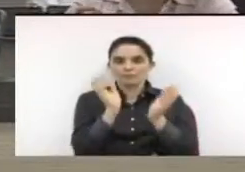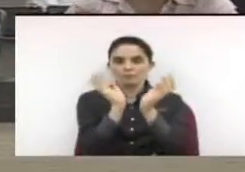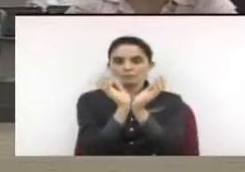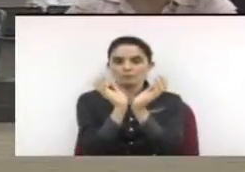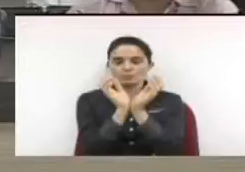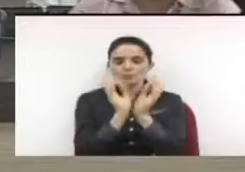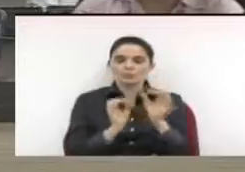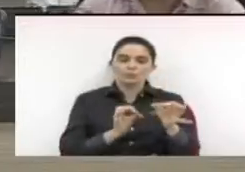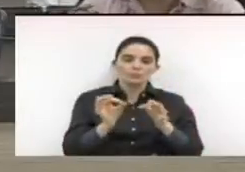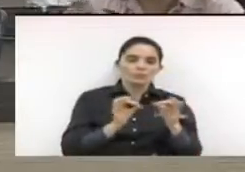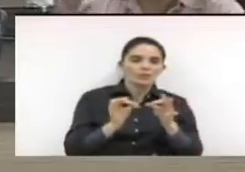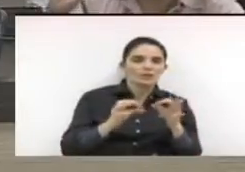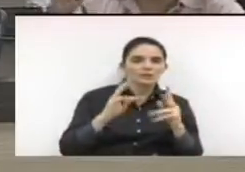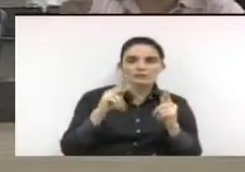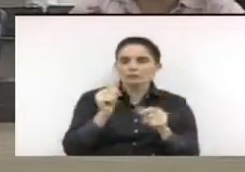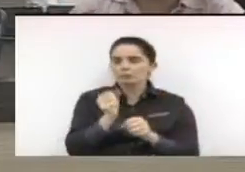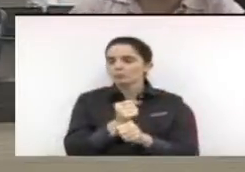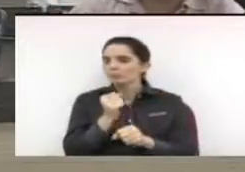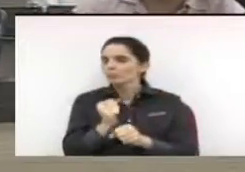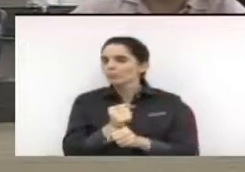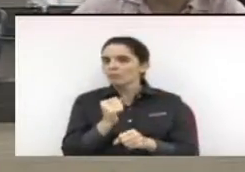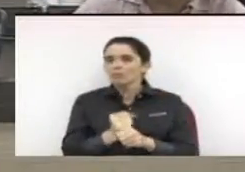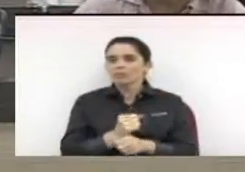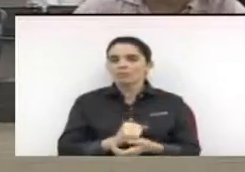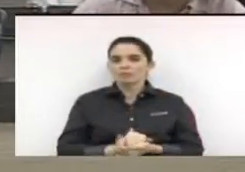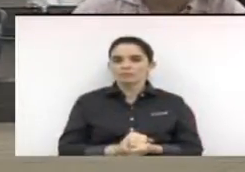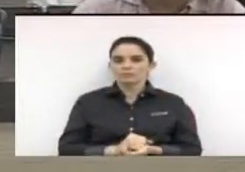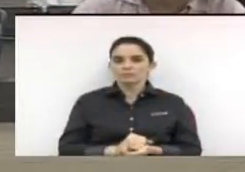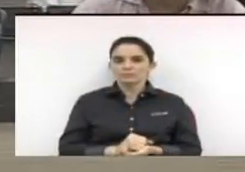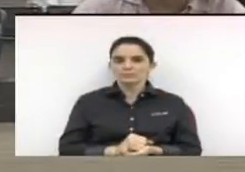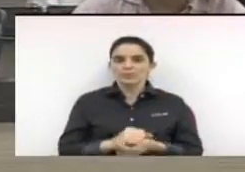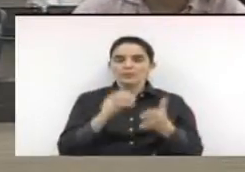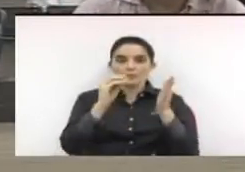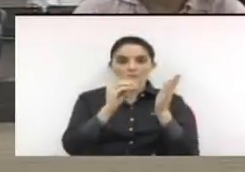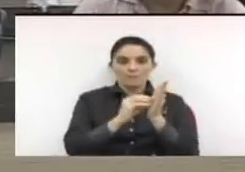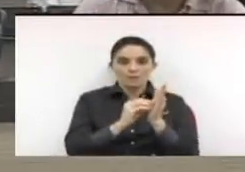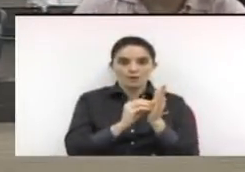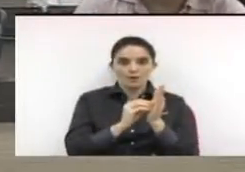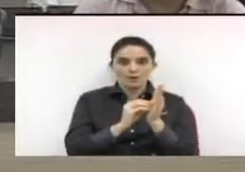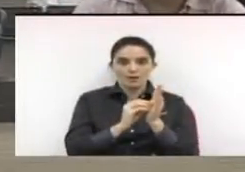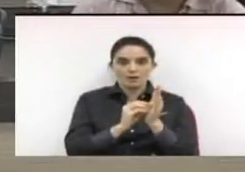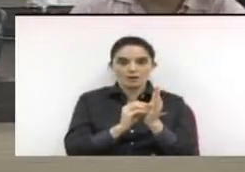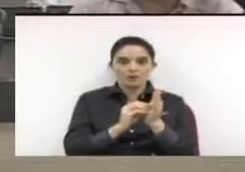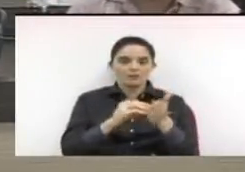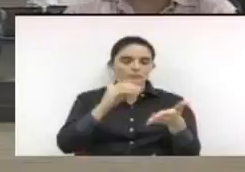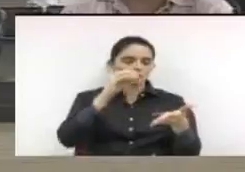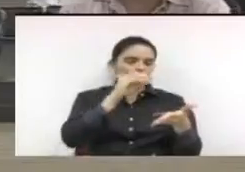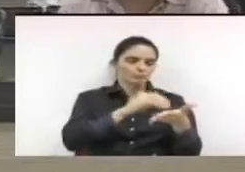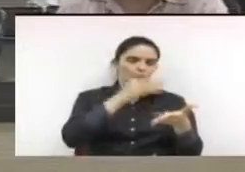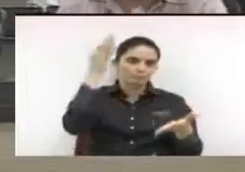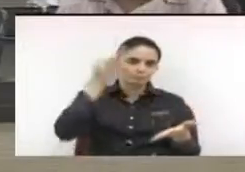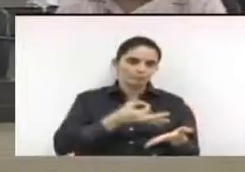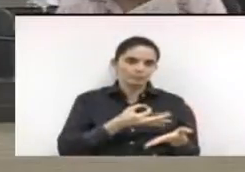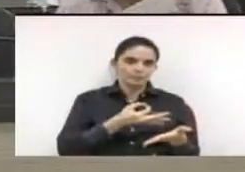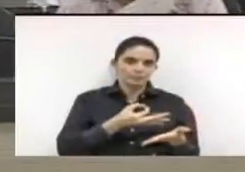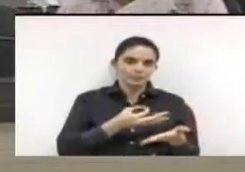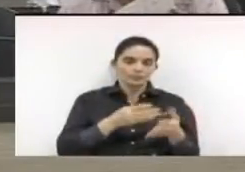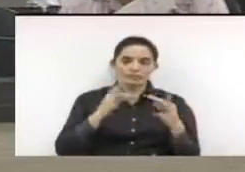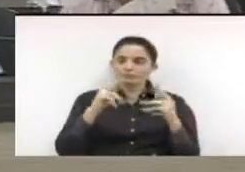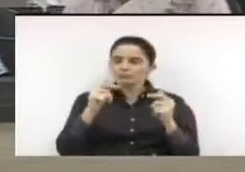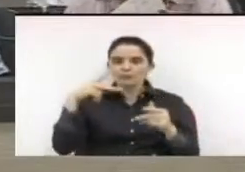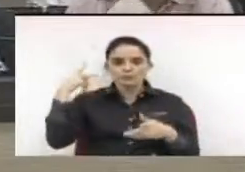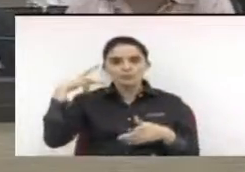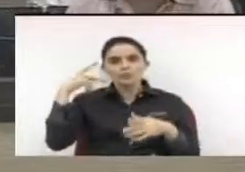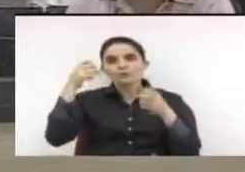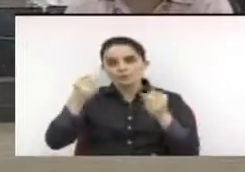realizam anualmente. Então, gostaria de estar entregando a Vossa Excelência, para que fique consignado e seja arquivado e esteja à disposição dos